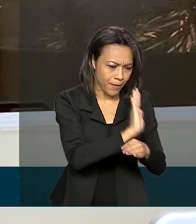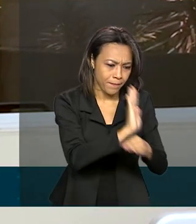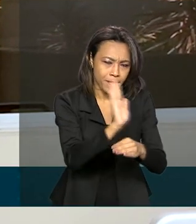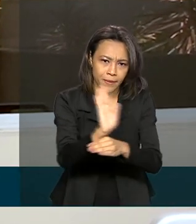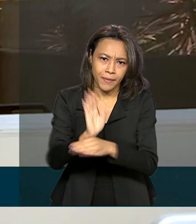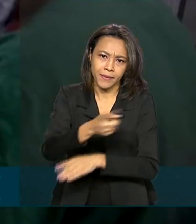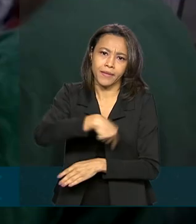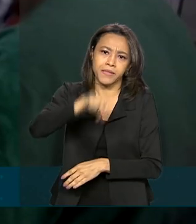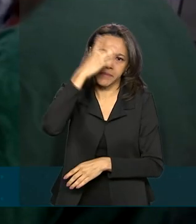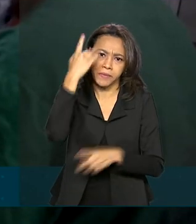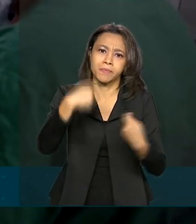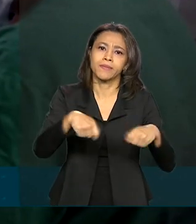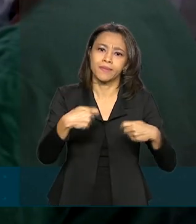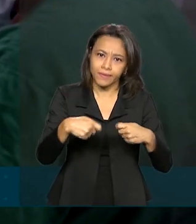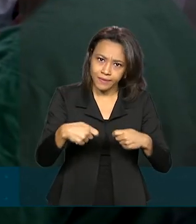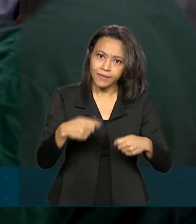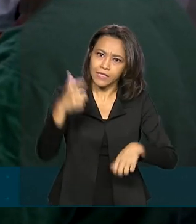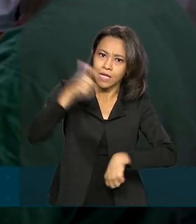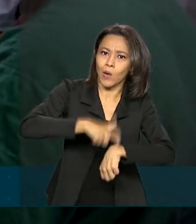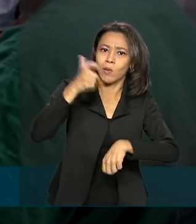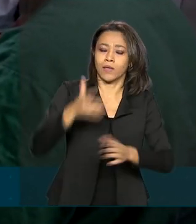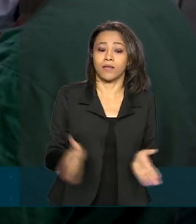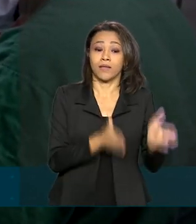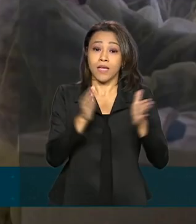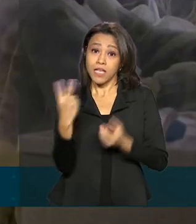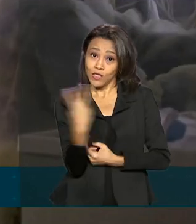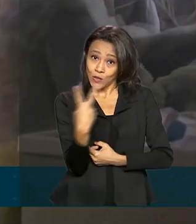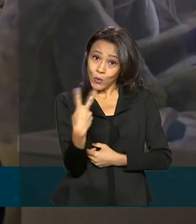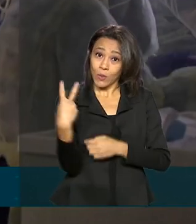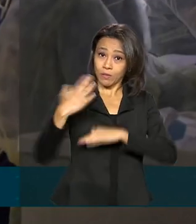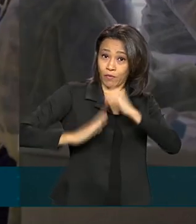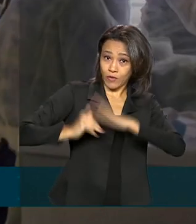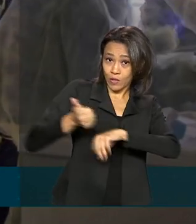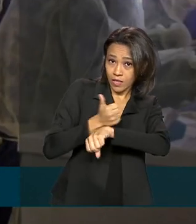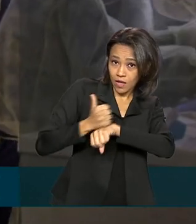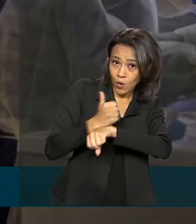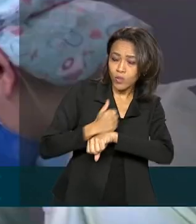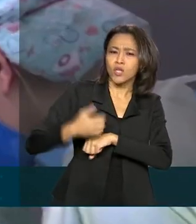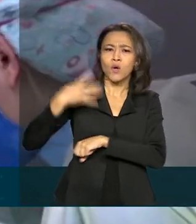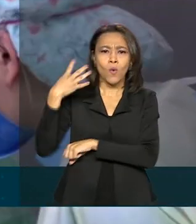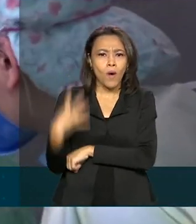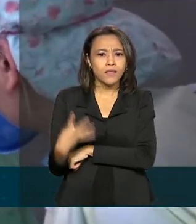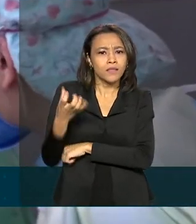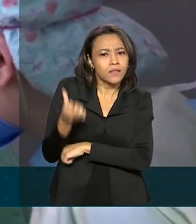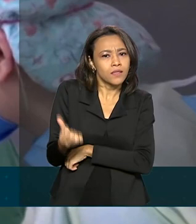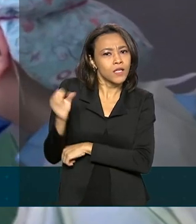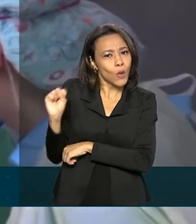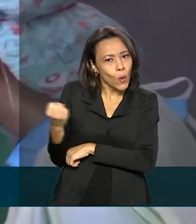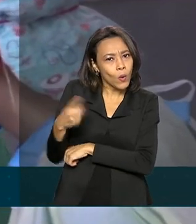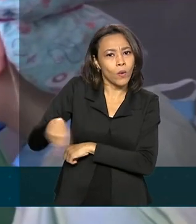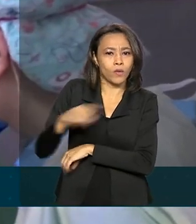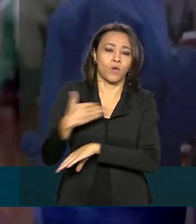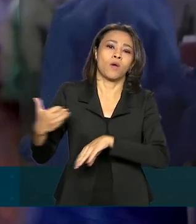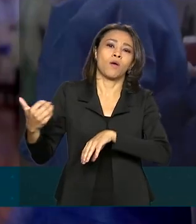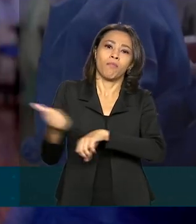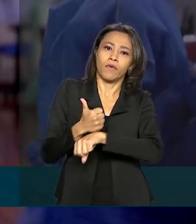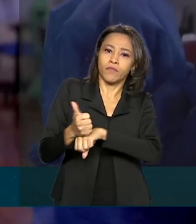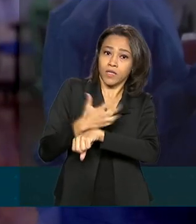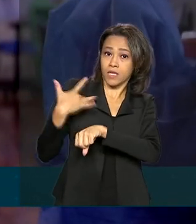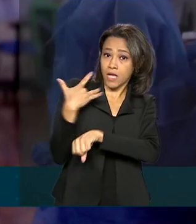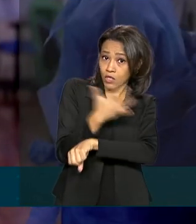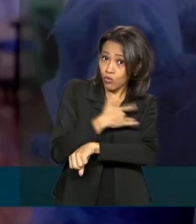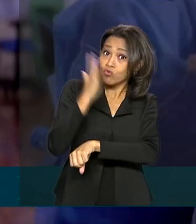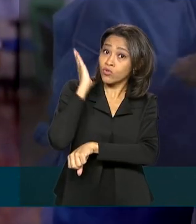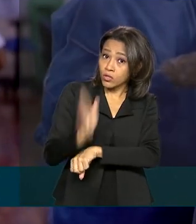precisam nesse momento. Assim como Emily e Gabriel, 468 profissionais da saúde foram